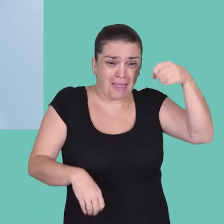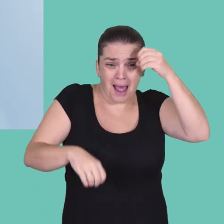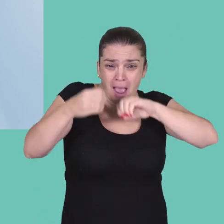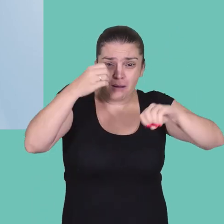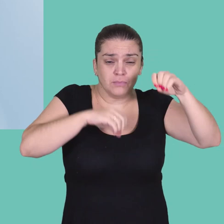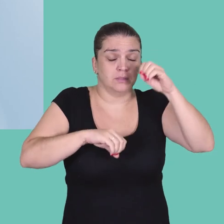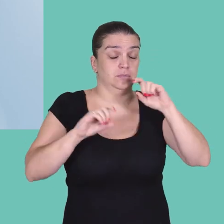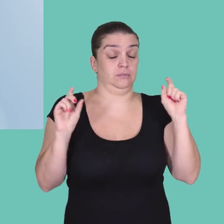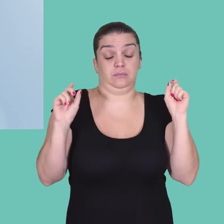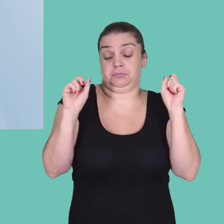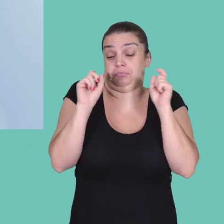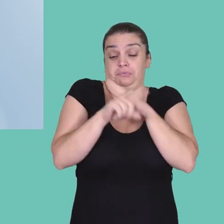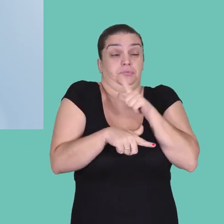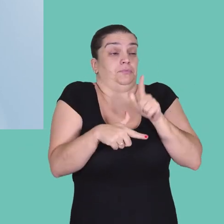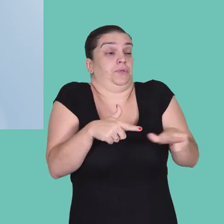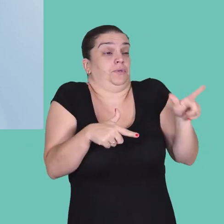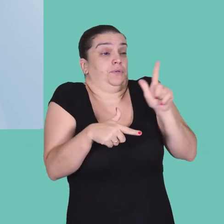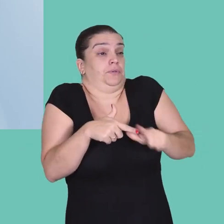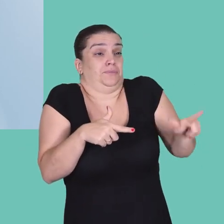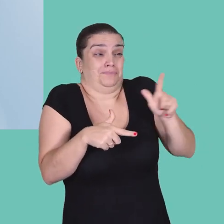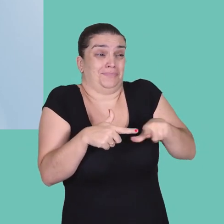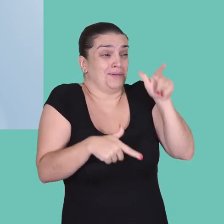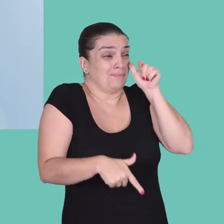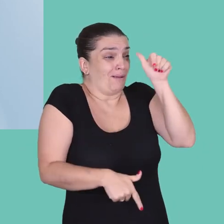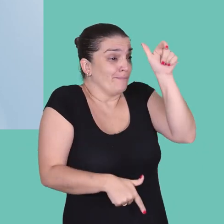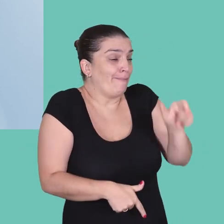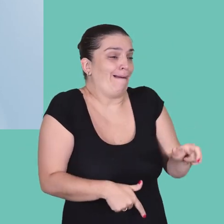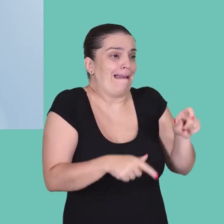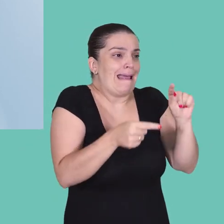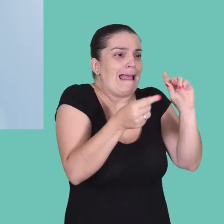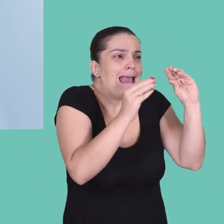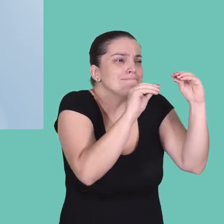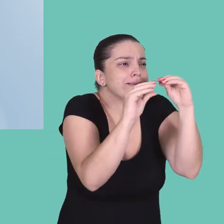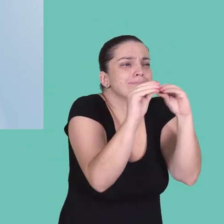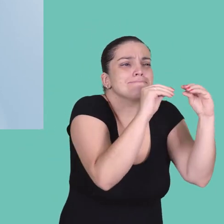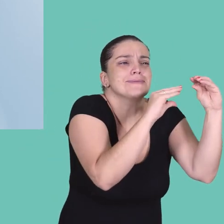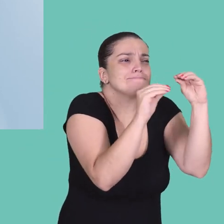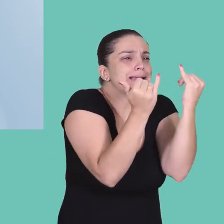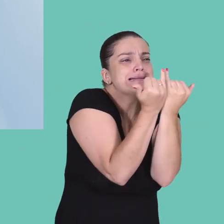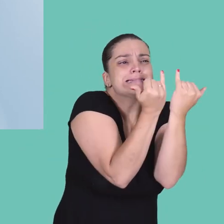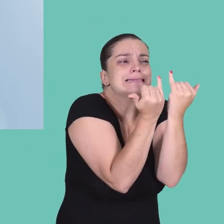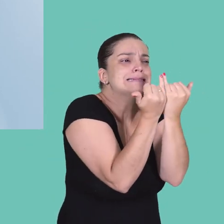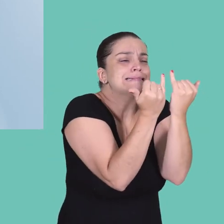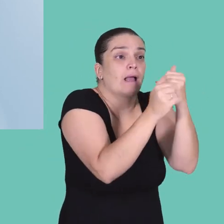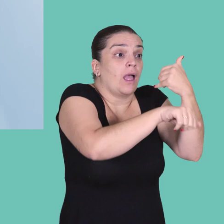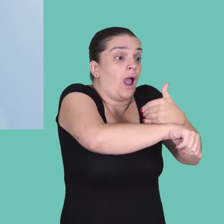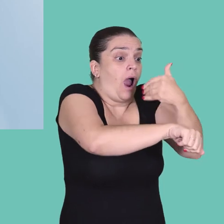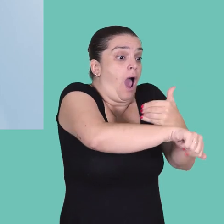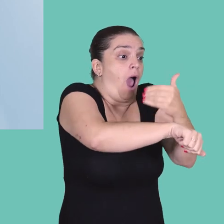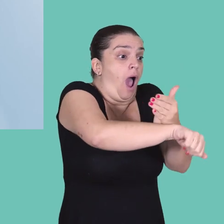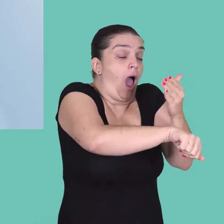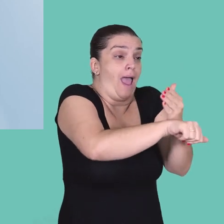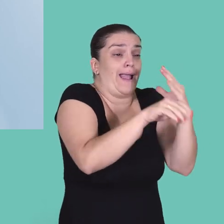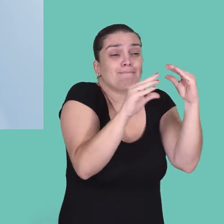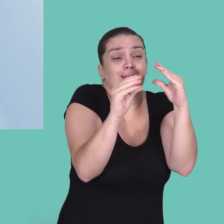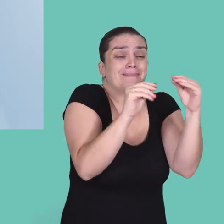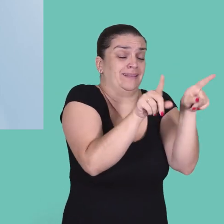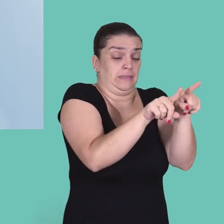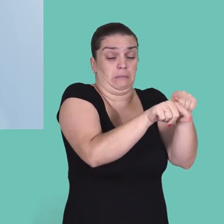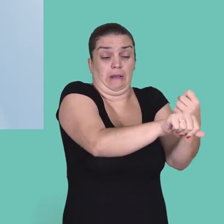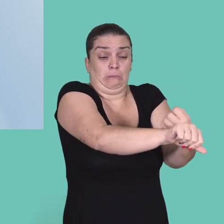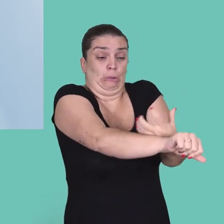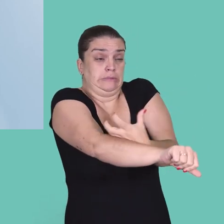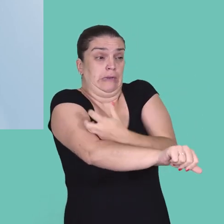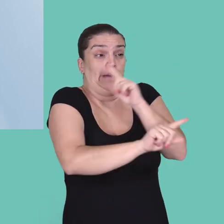laboratório é um problema. Elas se quedam juntas, falando o tempo todo. Se